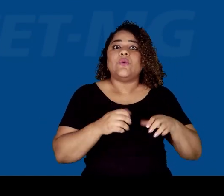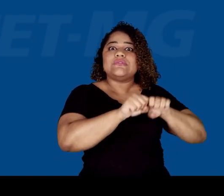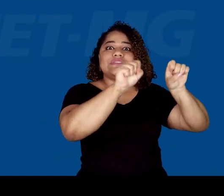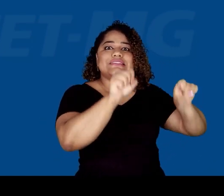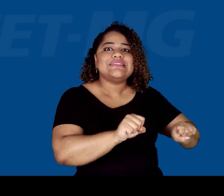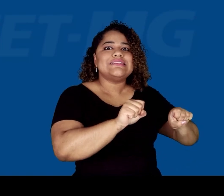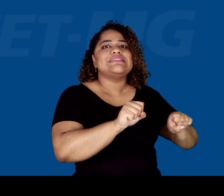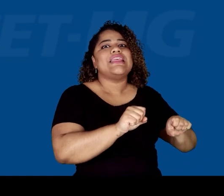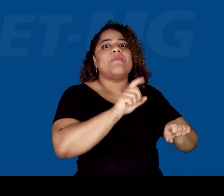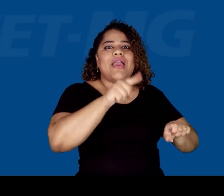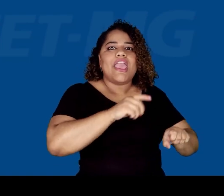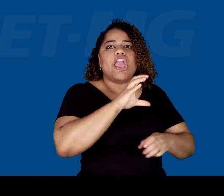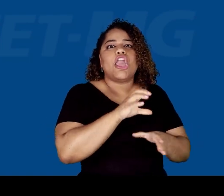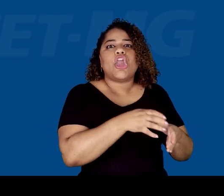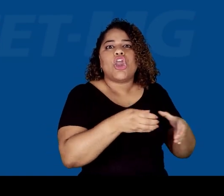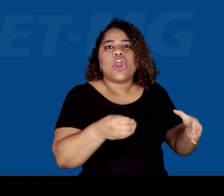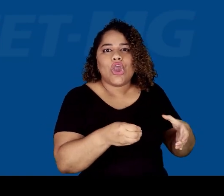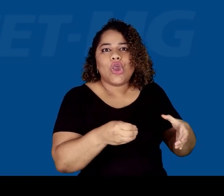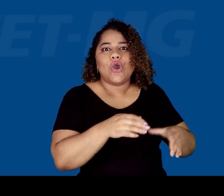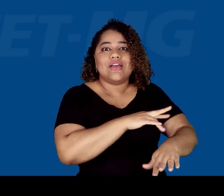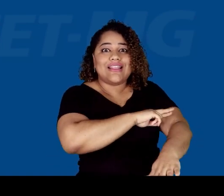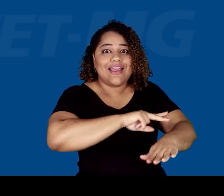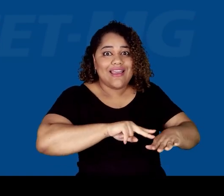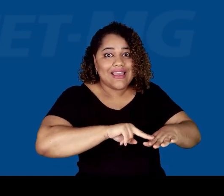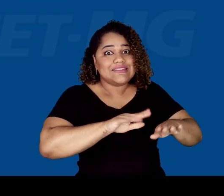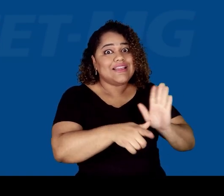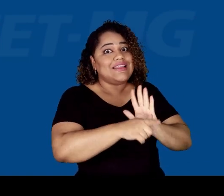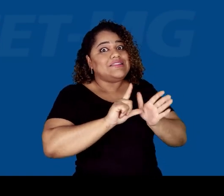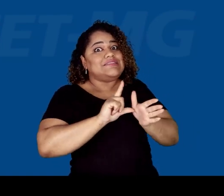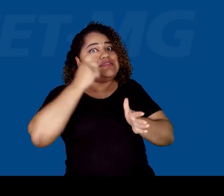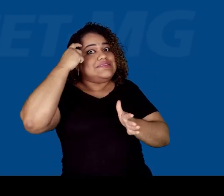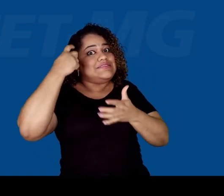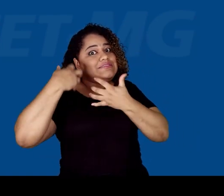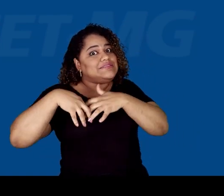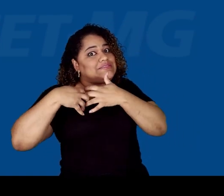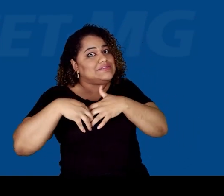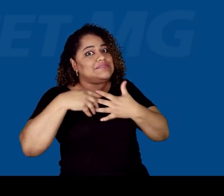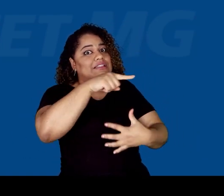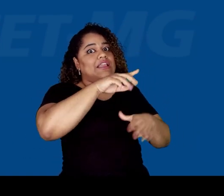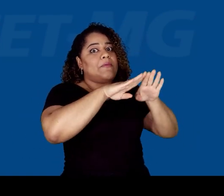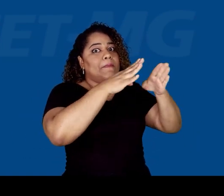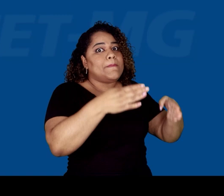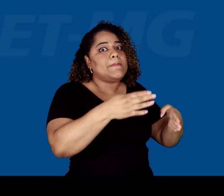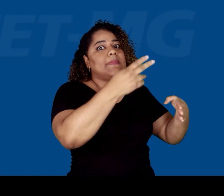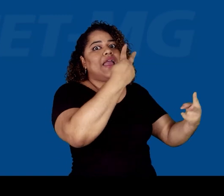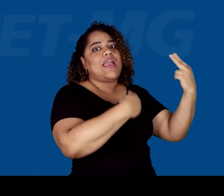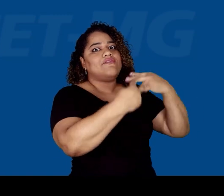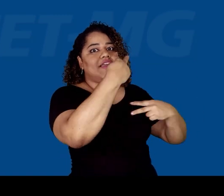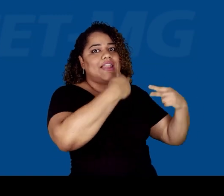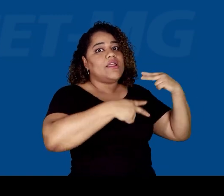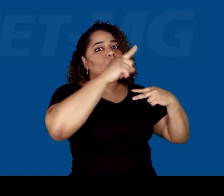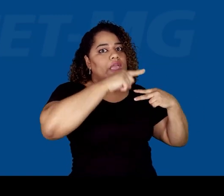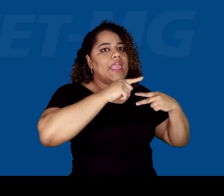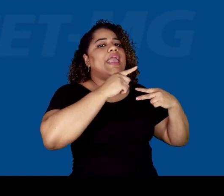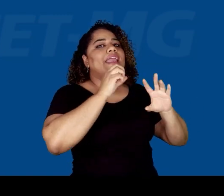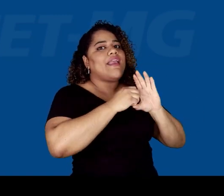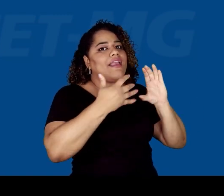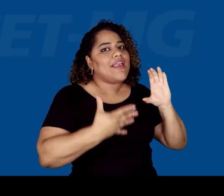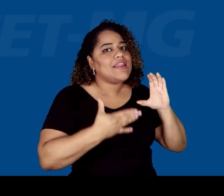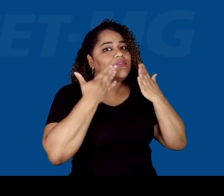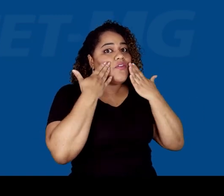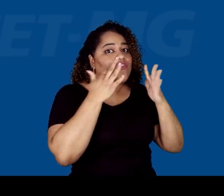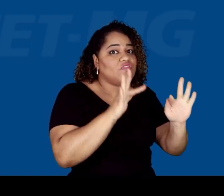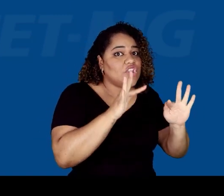sistema de cota racial, considere que a análise da banca de heteroidentificação será baseada somente nos traços